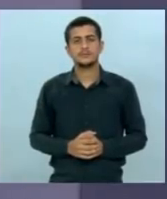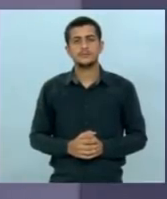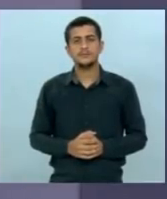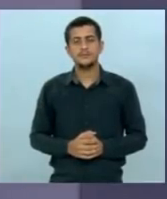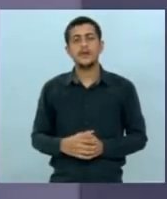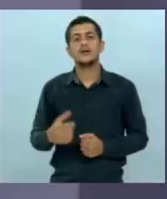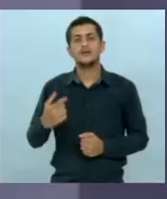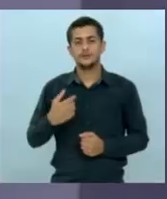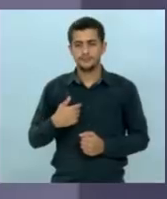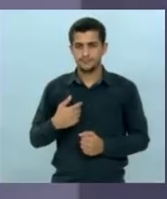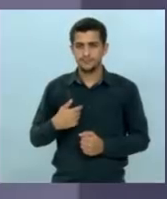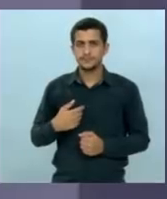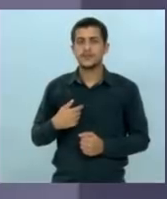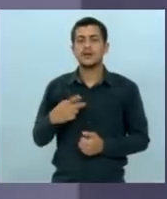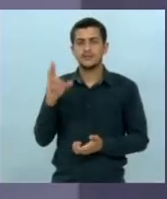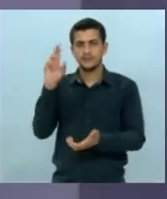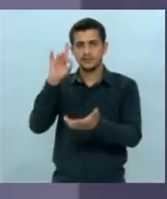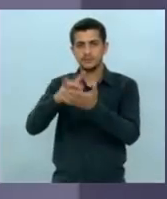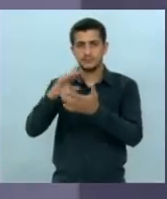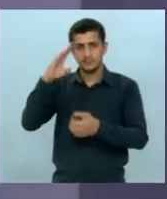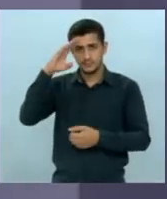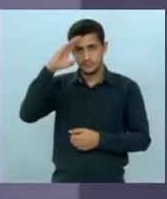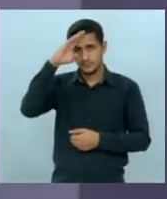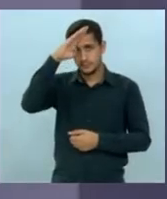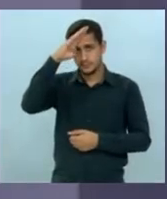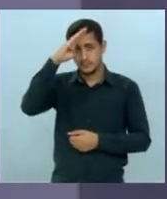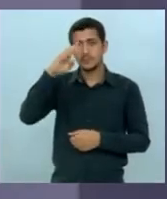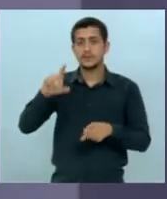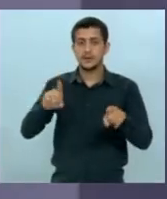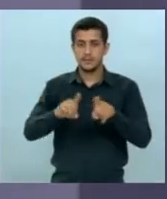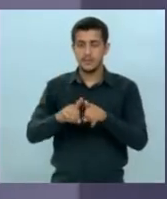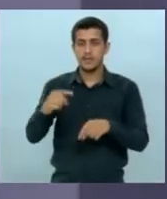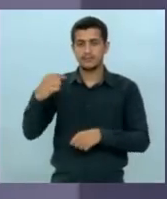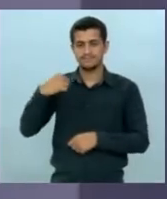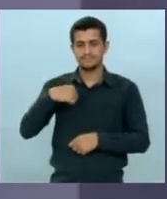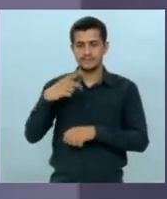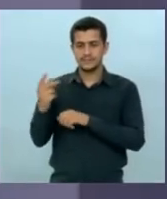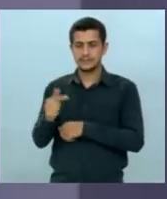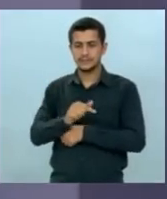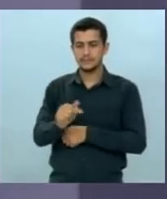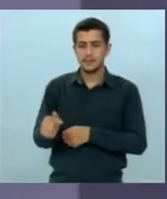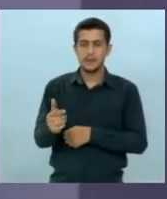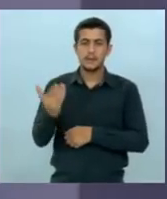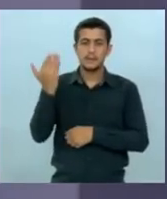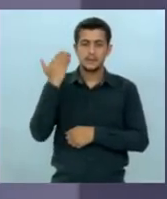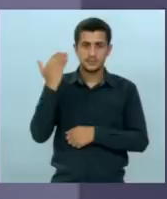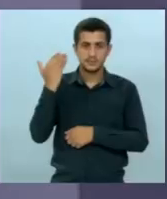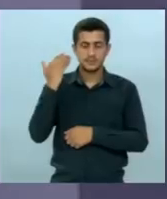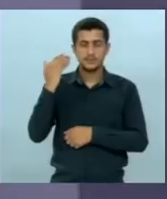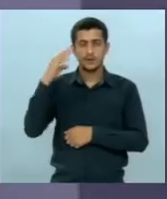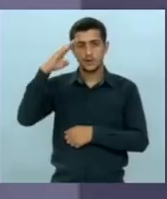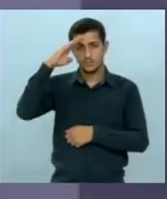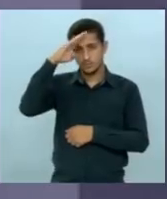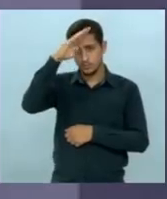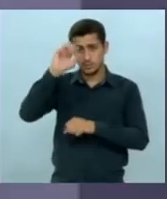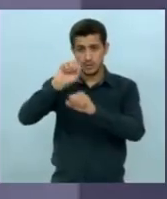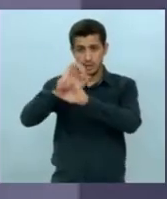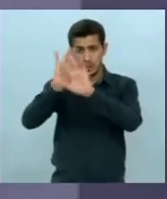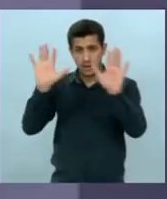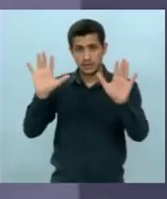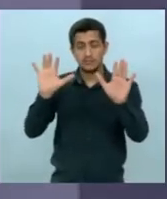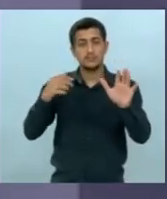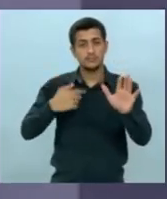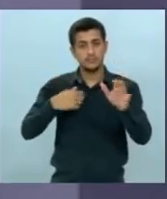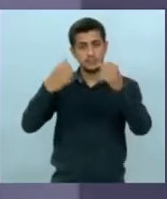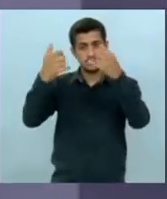Bolsonaro disse isto e disse isto a mim na semana passada Bolsonaro vou ser bem claro repetia